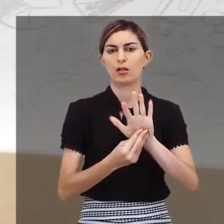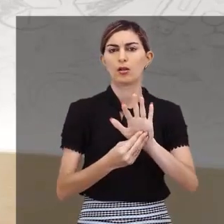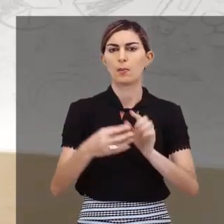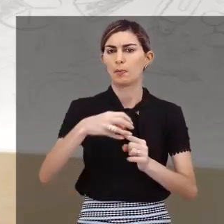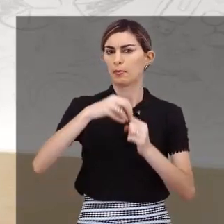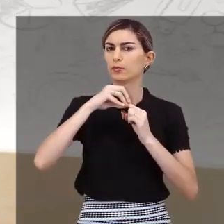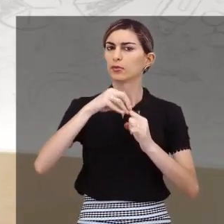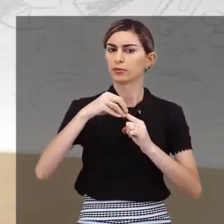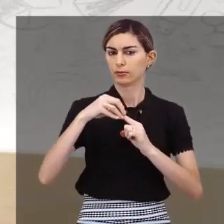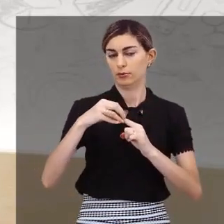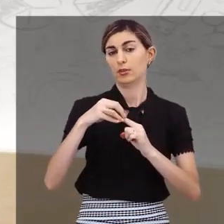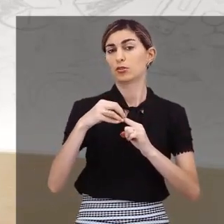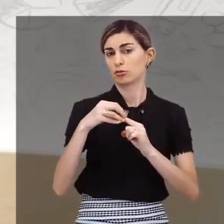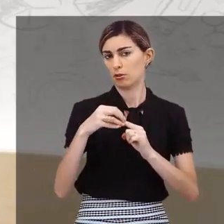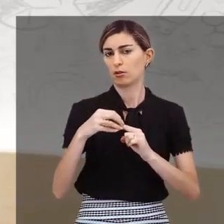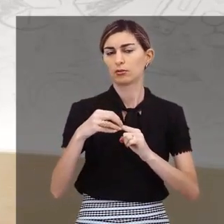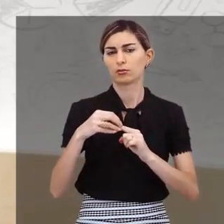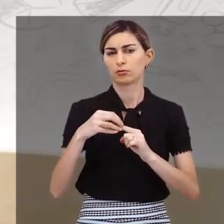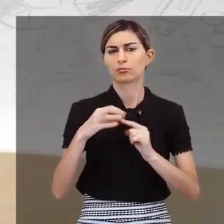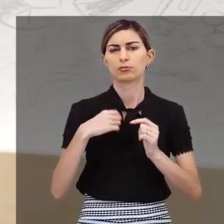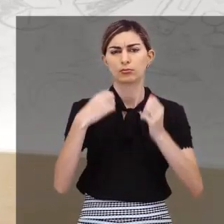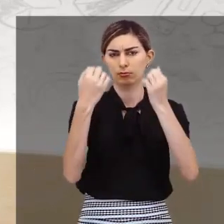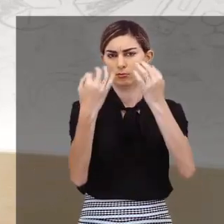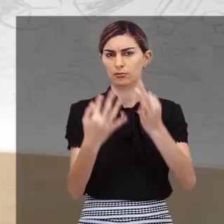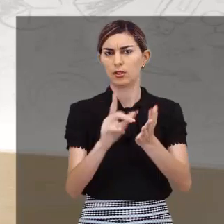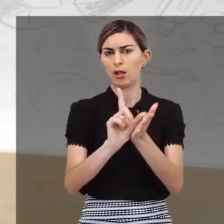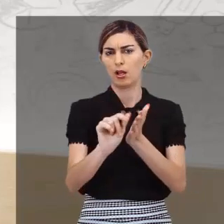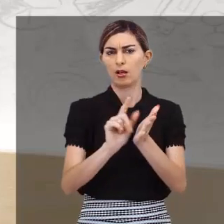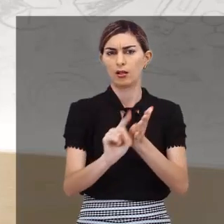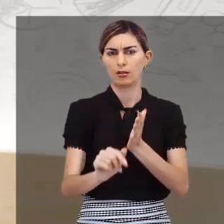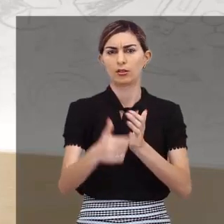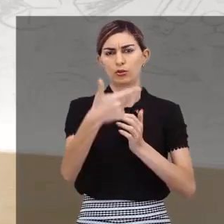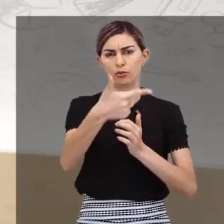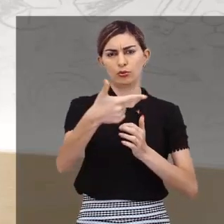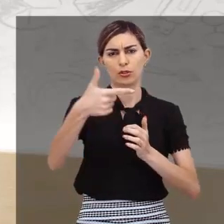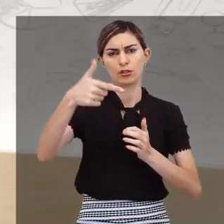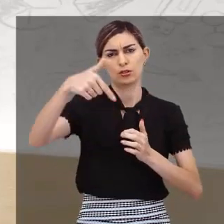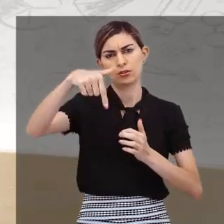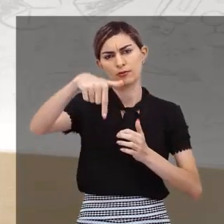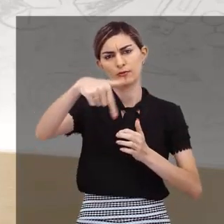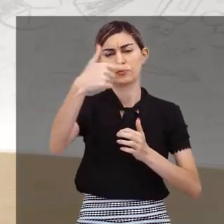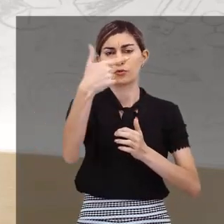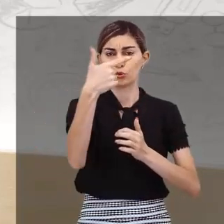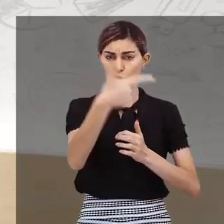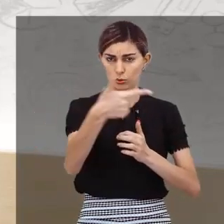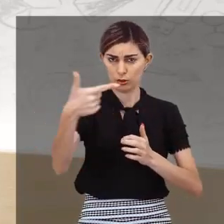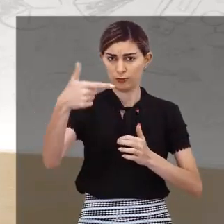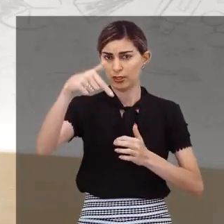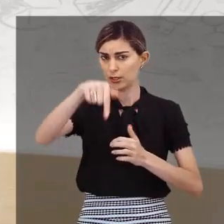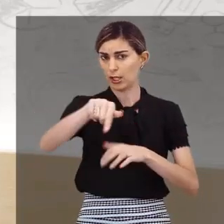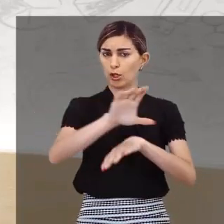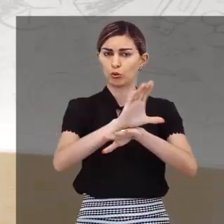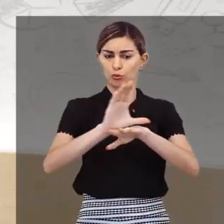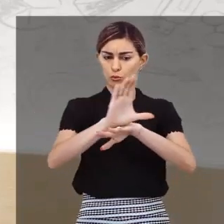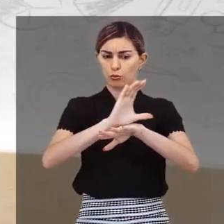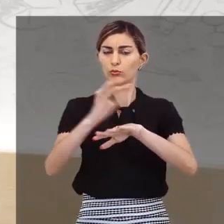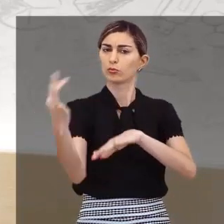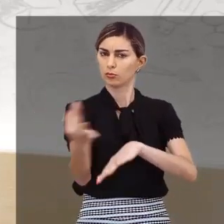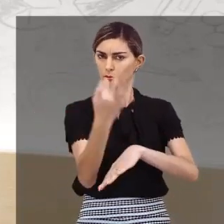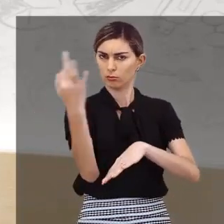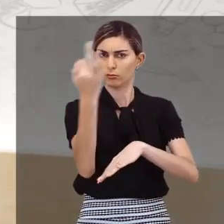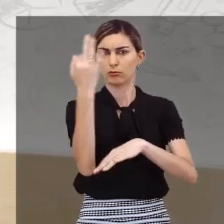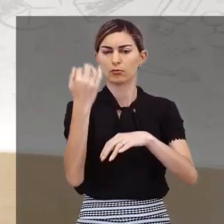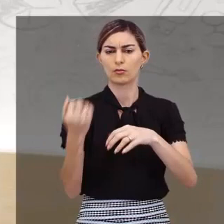privilegiada, conforme determina o artigo 227 da Constituição Federal, ao